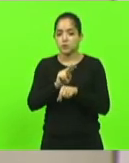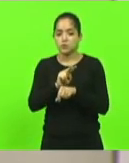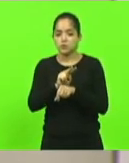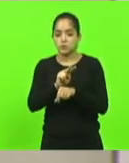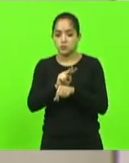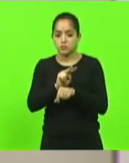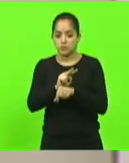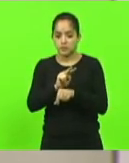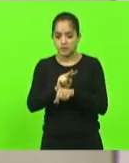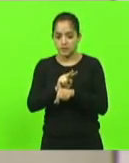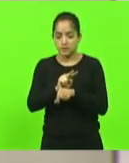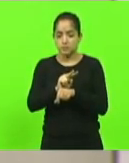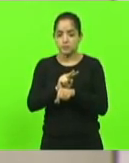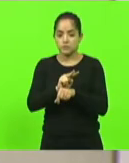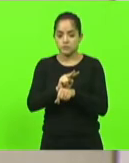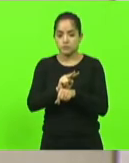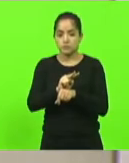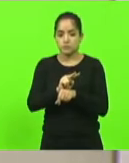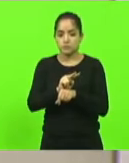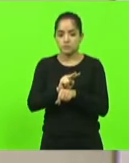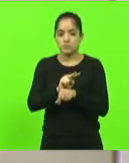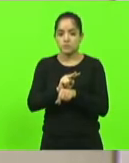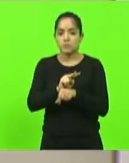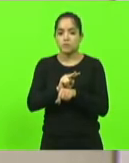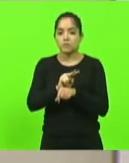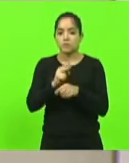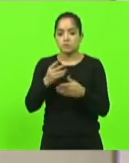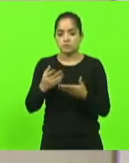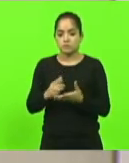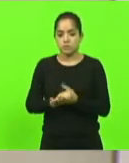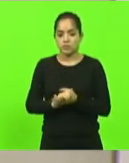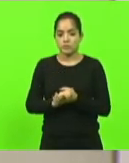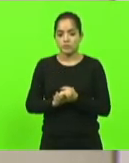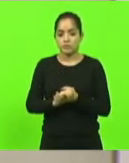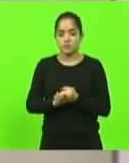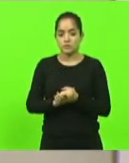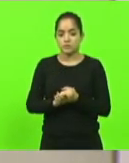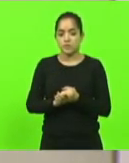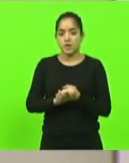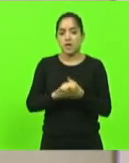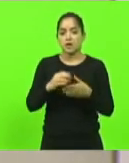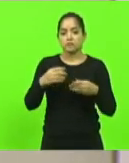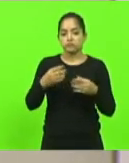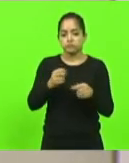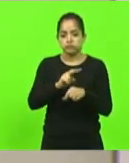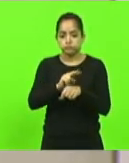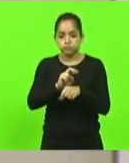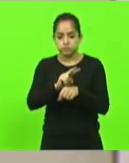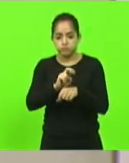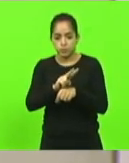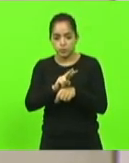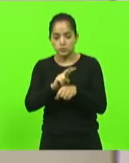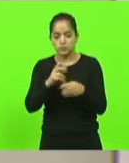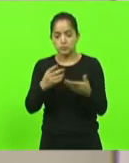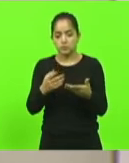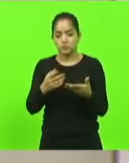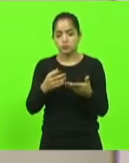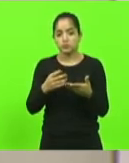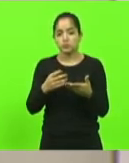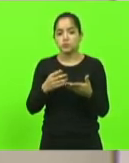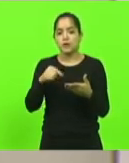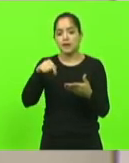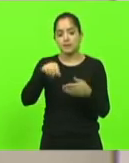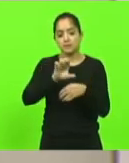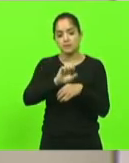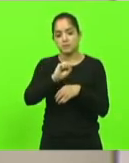nos procedimentos de impermeabilização de bens móveis com produtos à base de solvente inflamável no estado de Santa